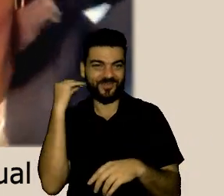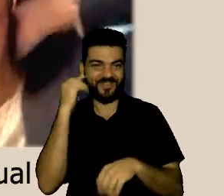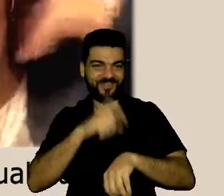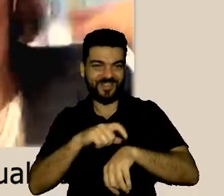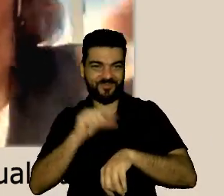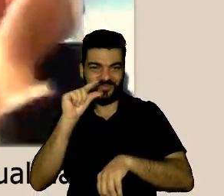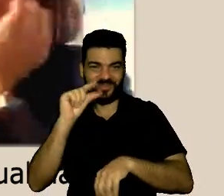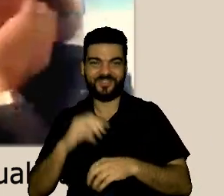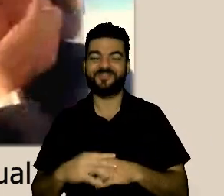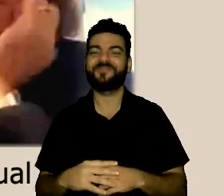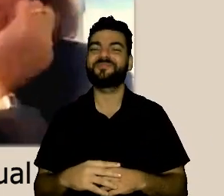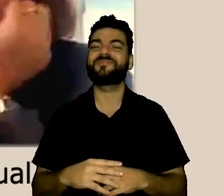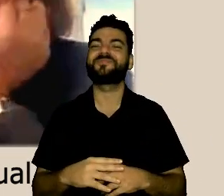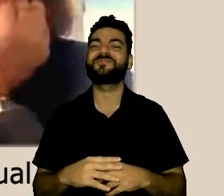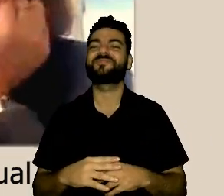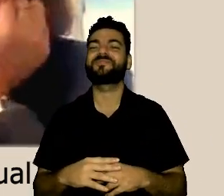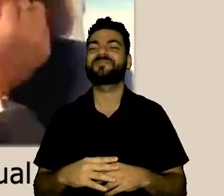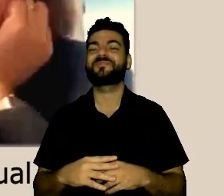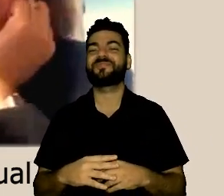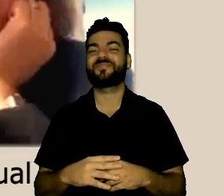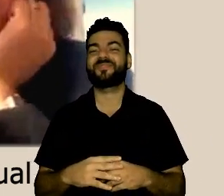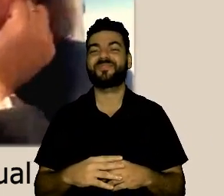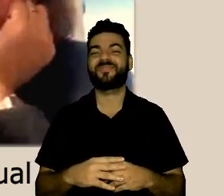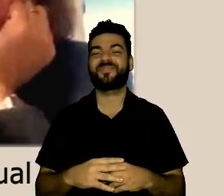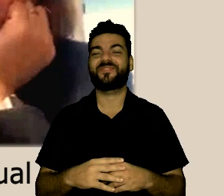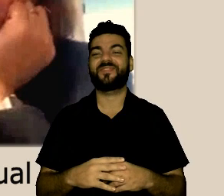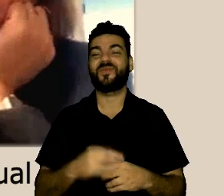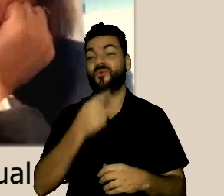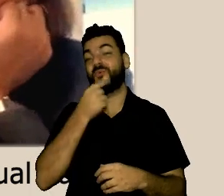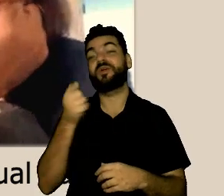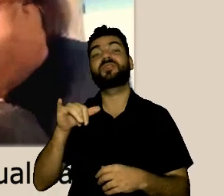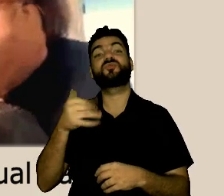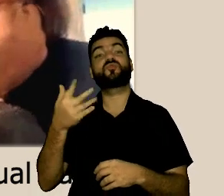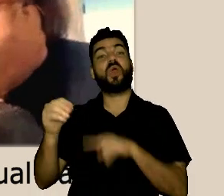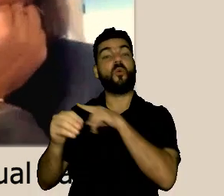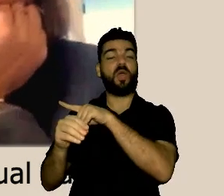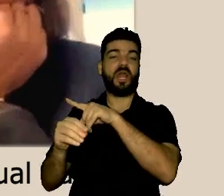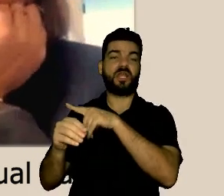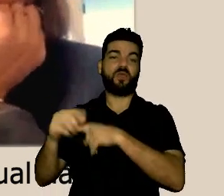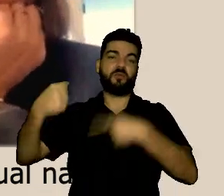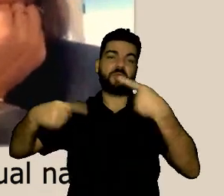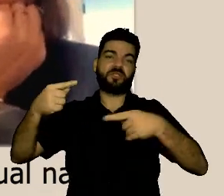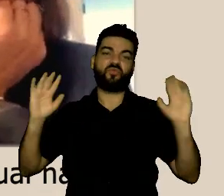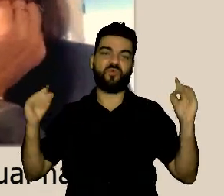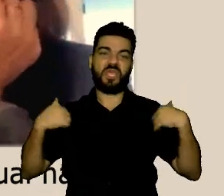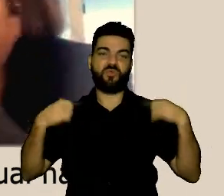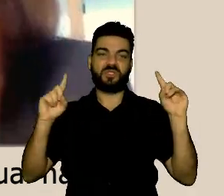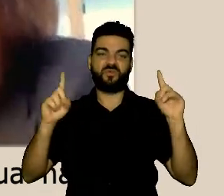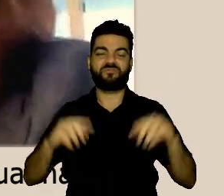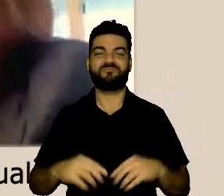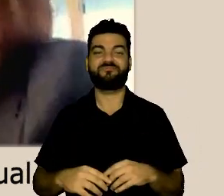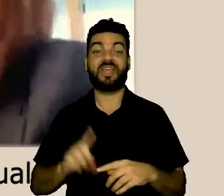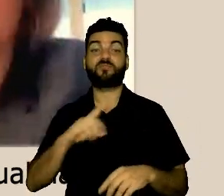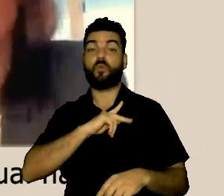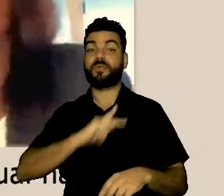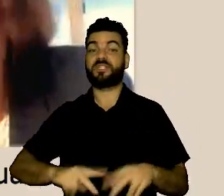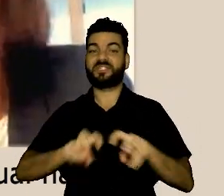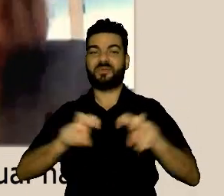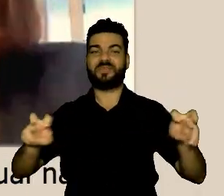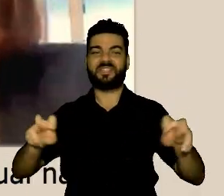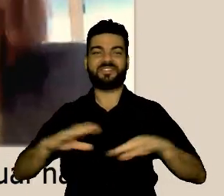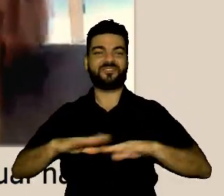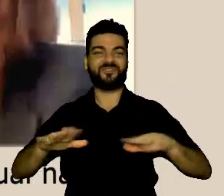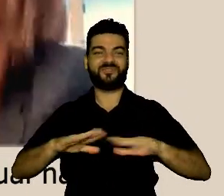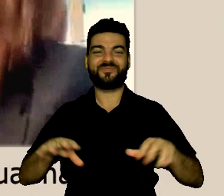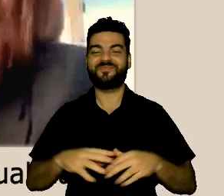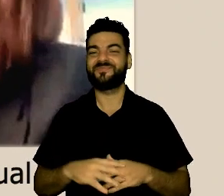minha posição, não é, João Francisco, de presidente de mesa para fazer essa provocação, a gente